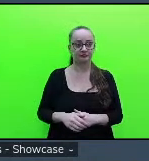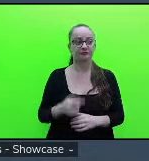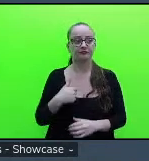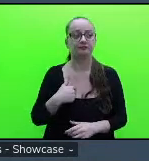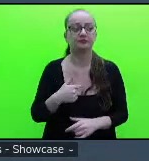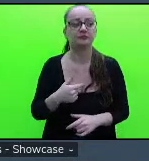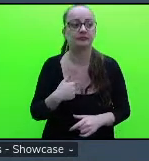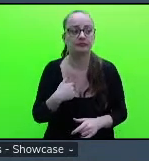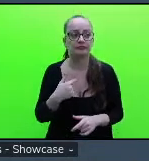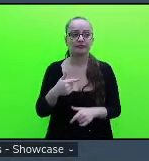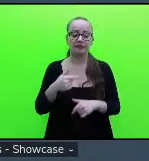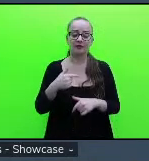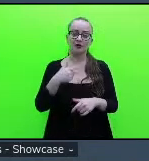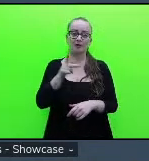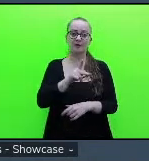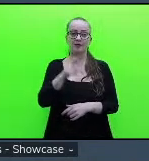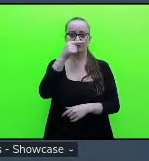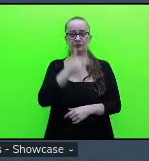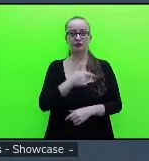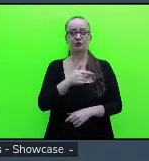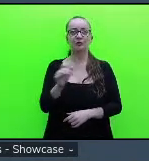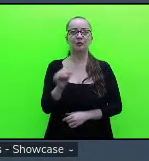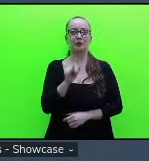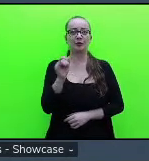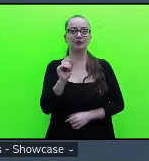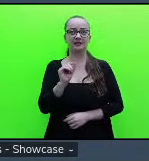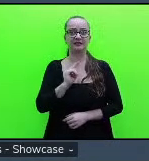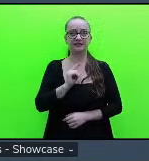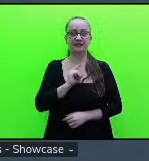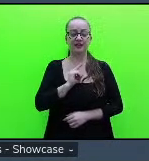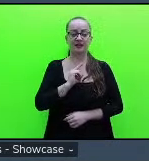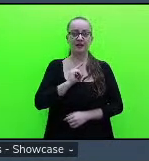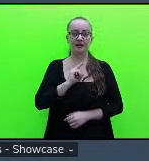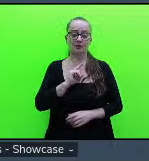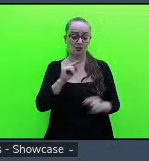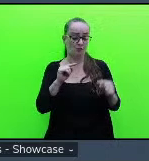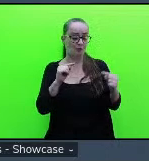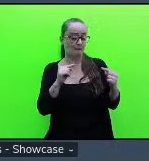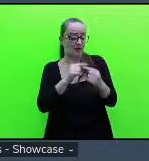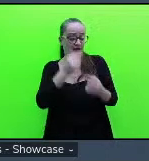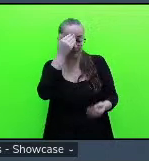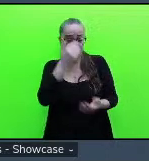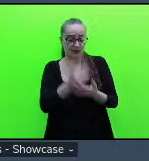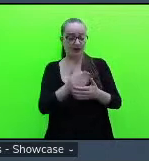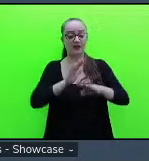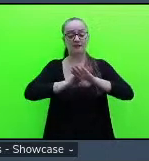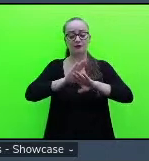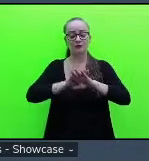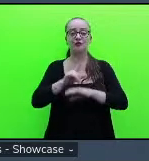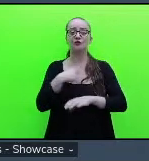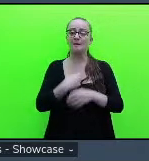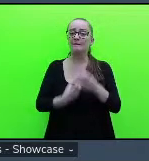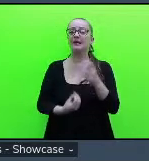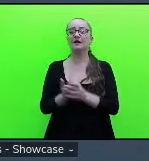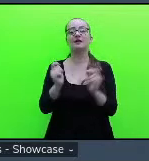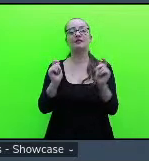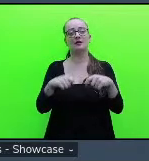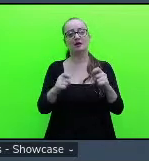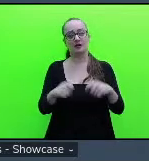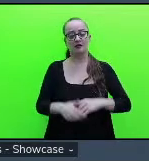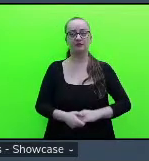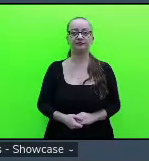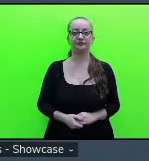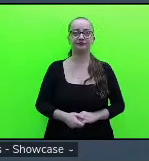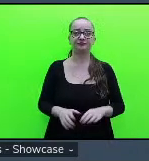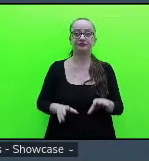professores em relação às crenças e ideologias que a gente pode constituir formar